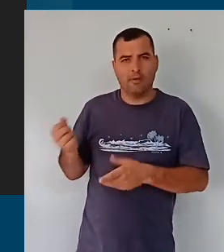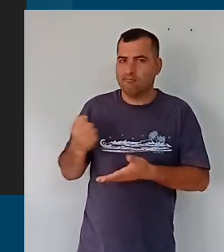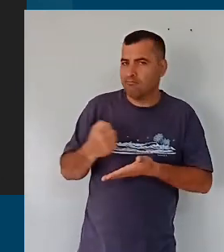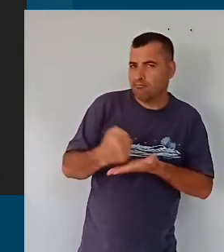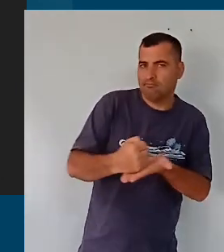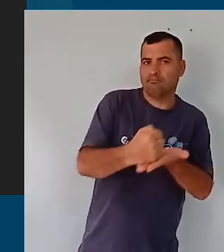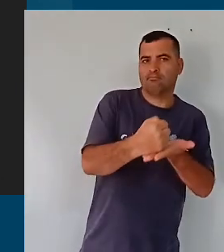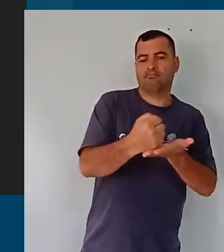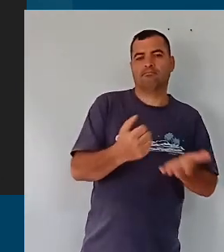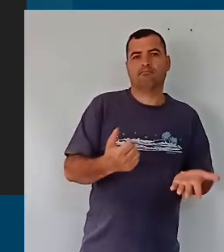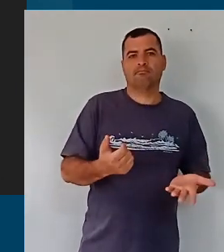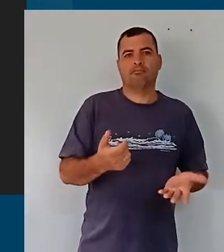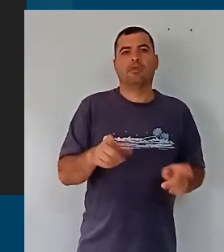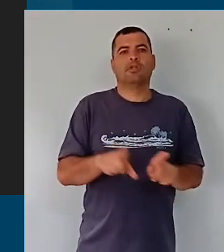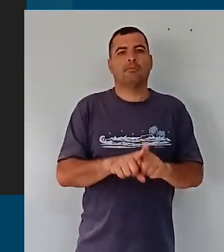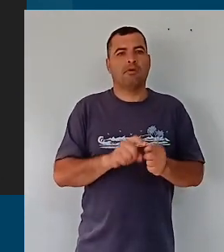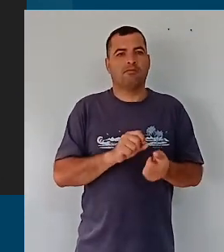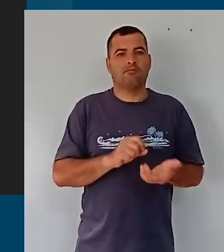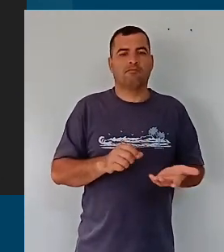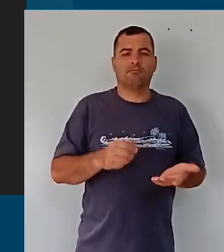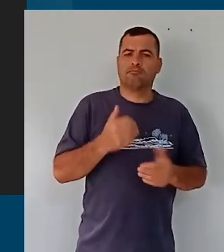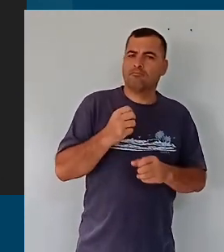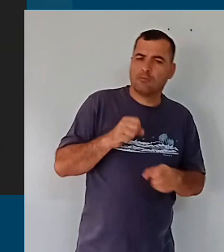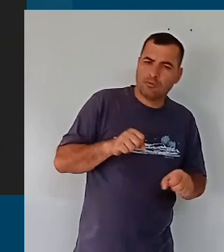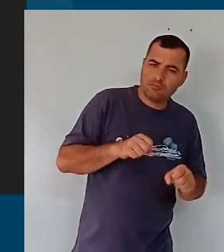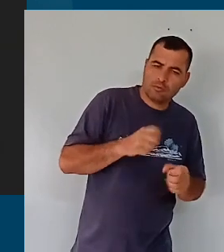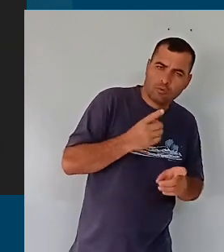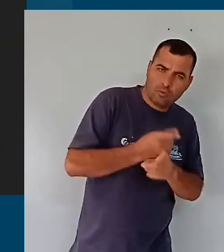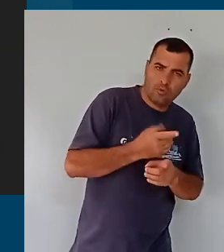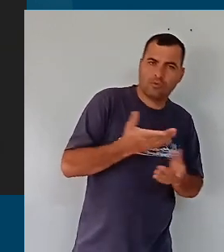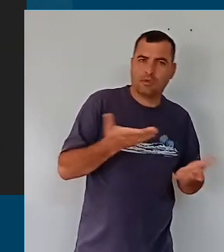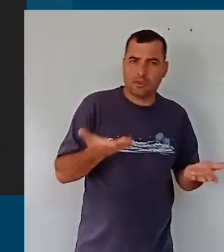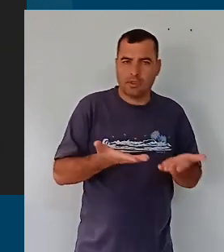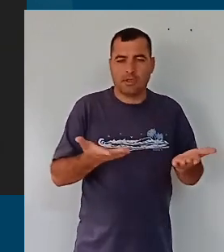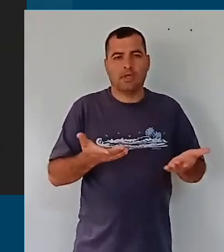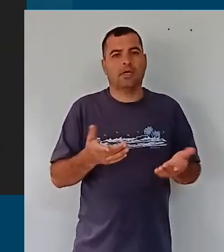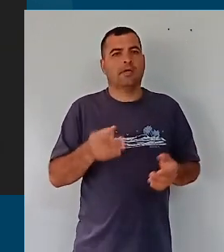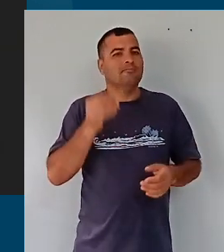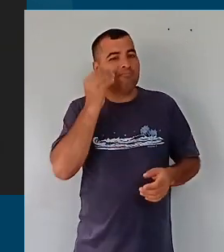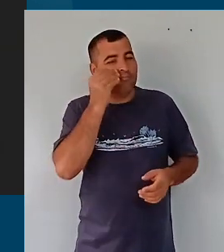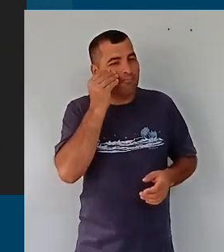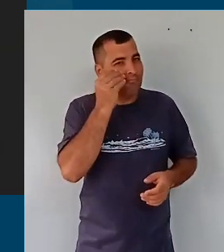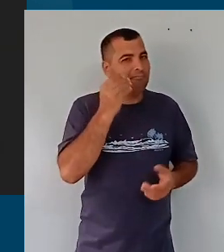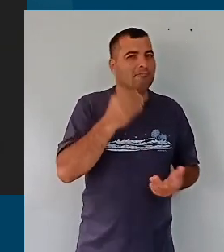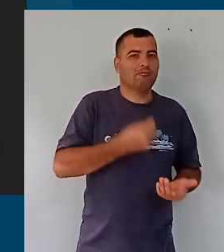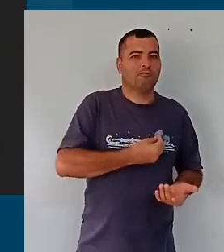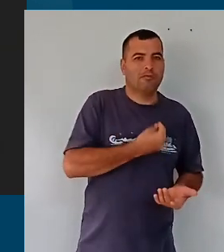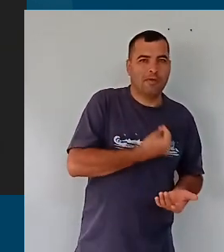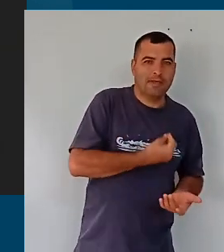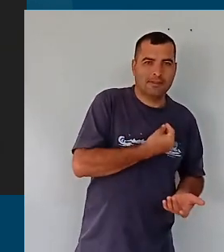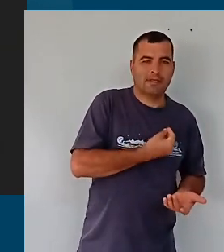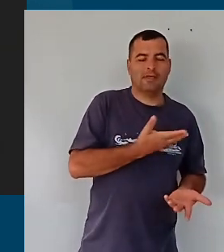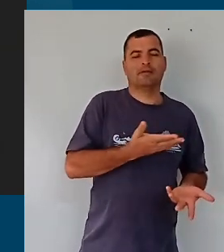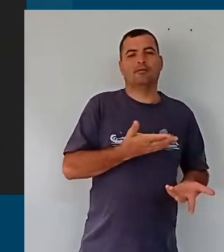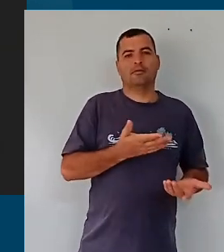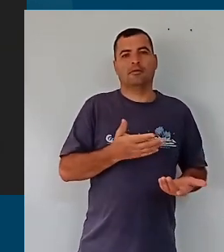assessorar, para fazer as formações, as estações de vivência. Então, foi tudo muito